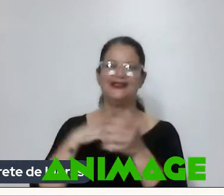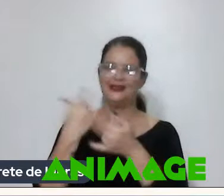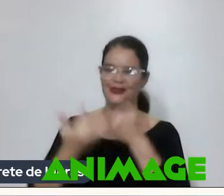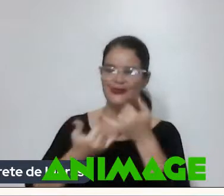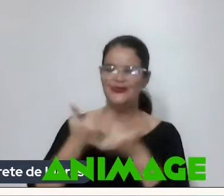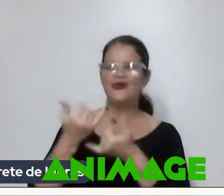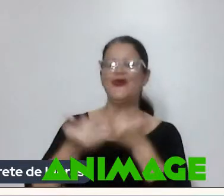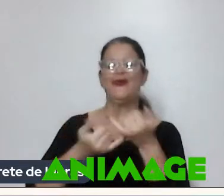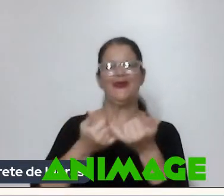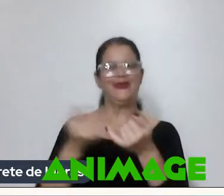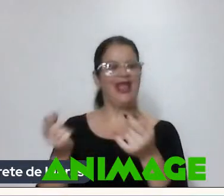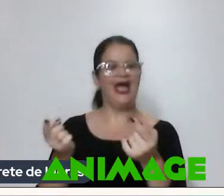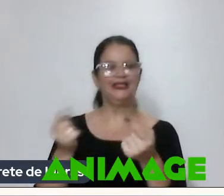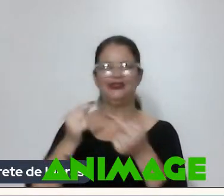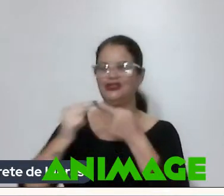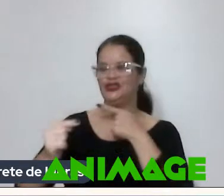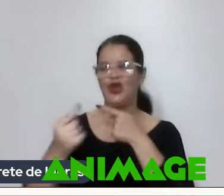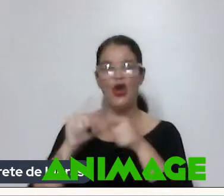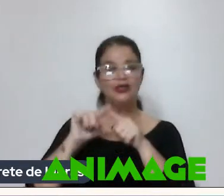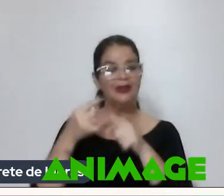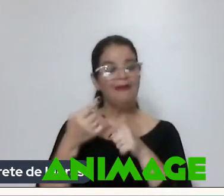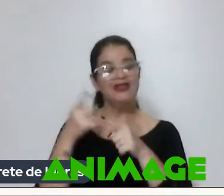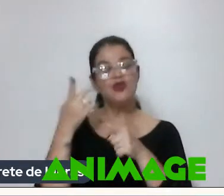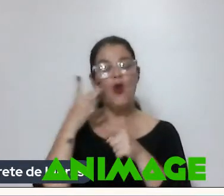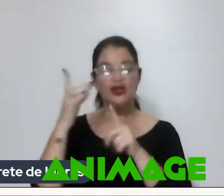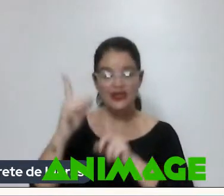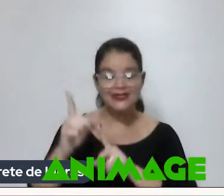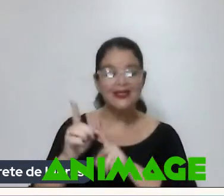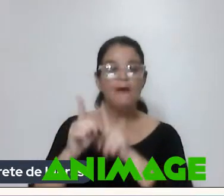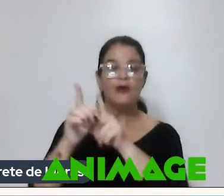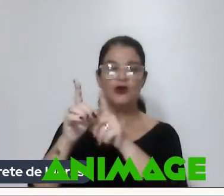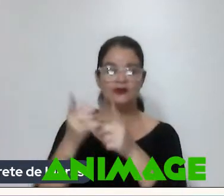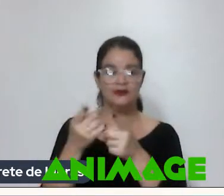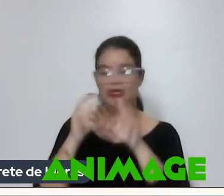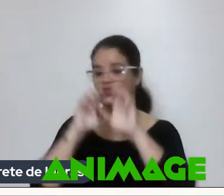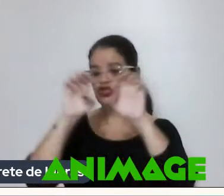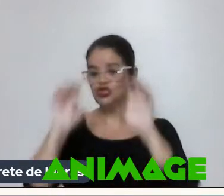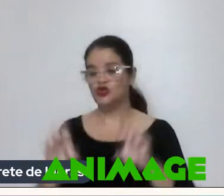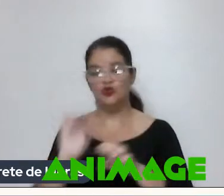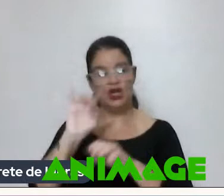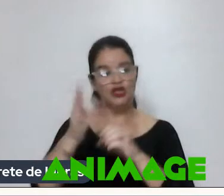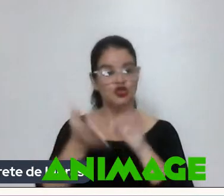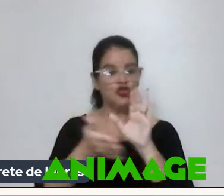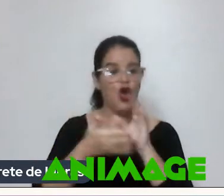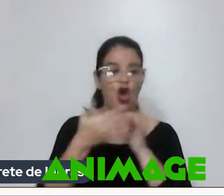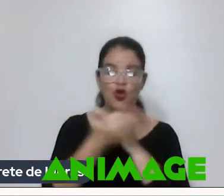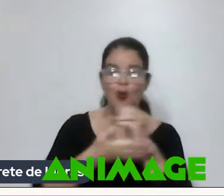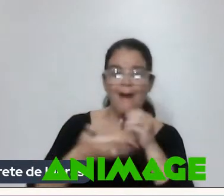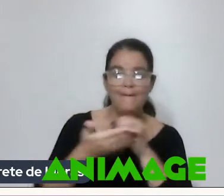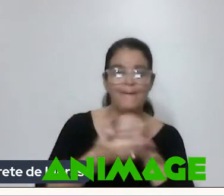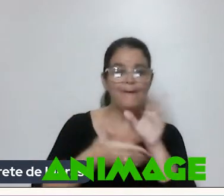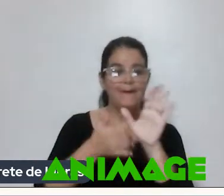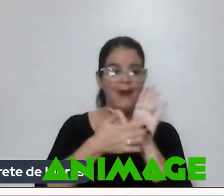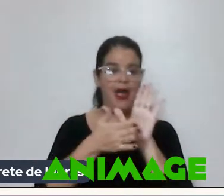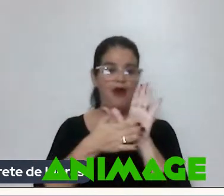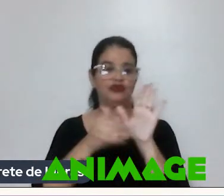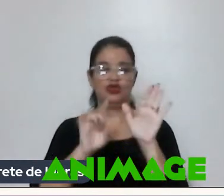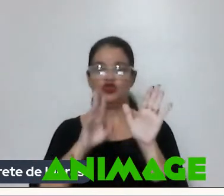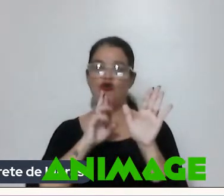Né Mas Eu acho que Essa aproximação De não ficar Estruturado Só numa pauta Com respostas Já